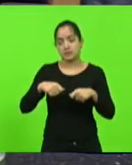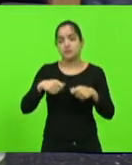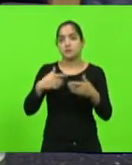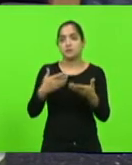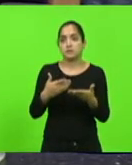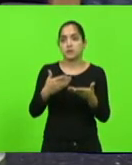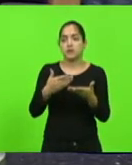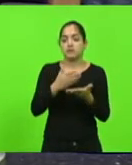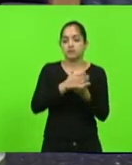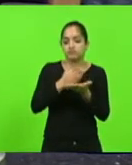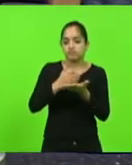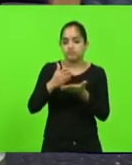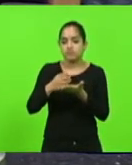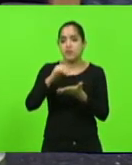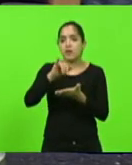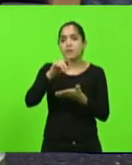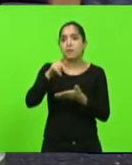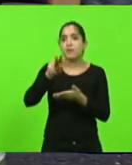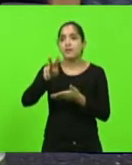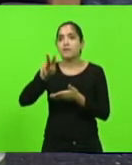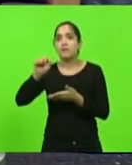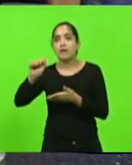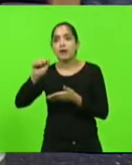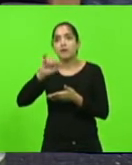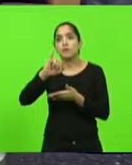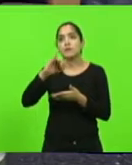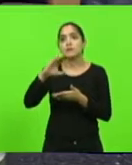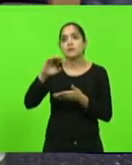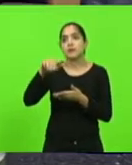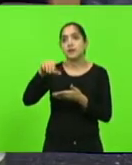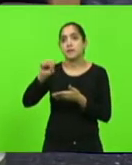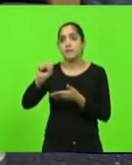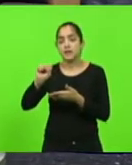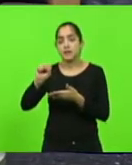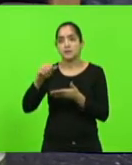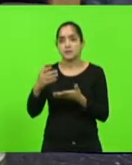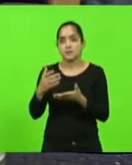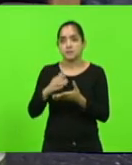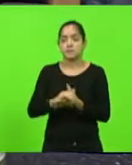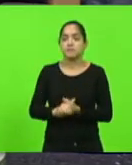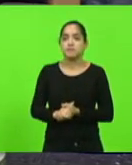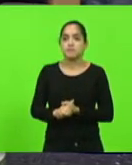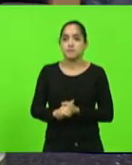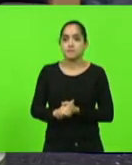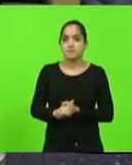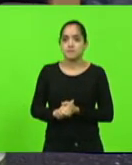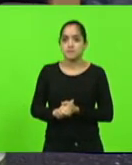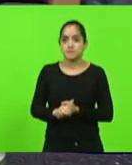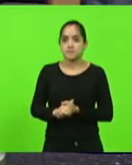IPVA, ICMS, enfim, todos os débitos correlatos ao governo do Estado. Obrigado.